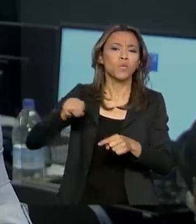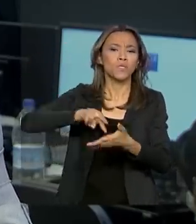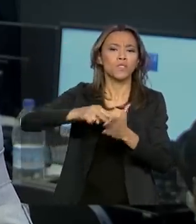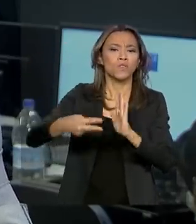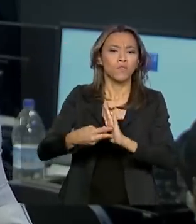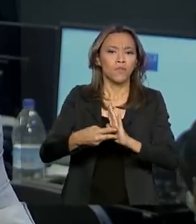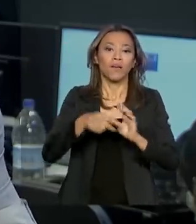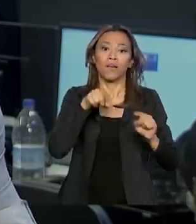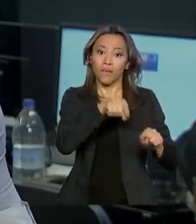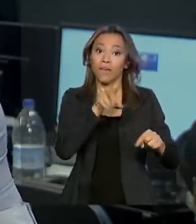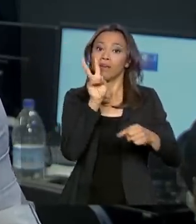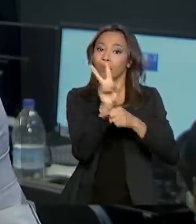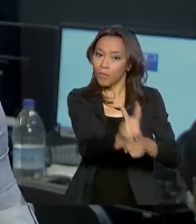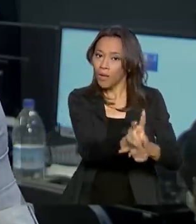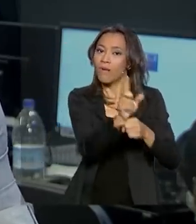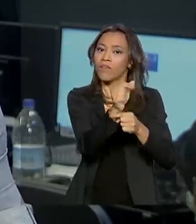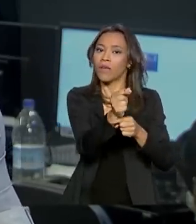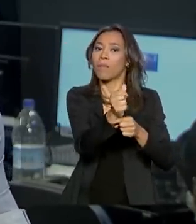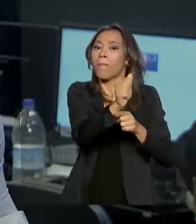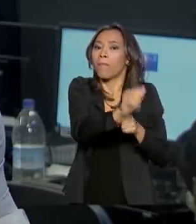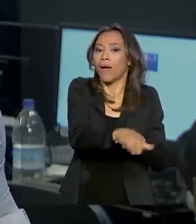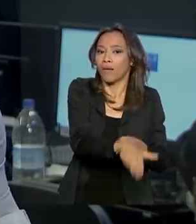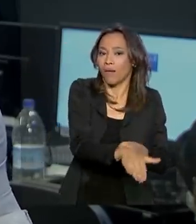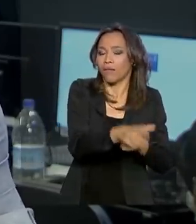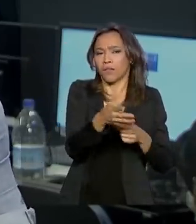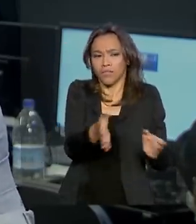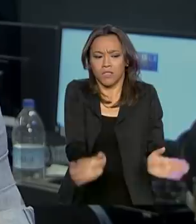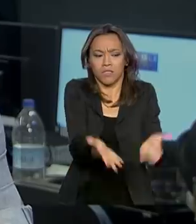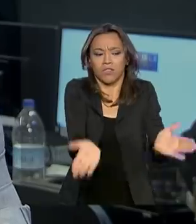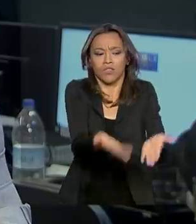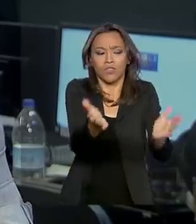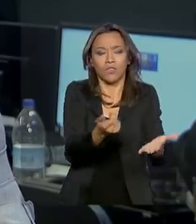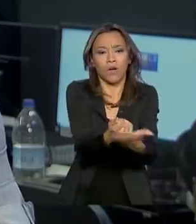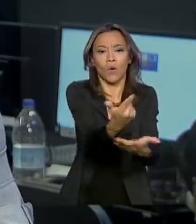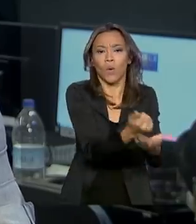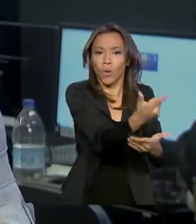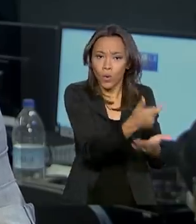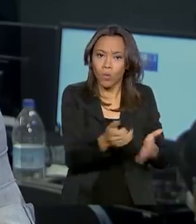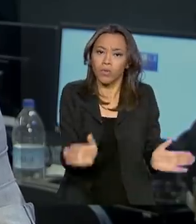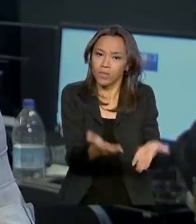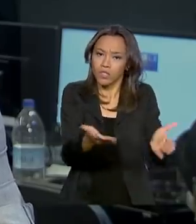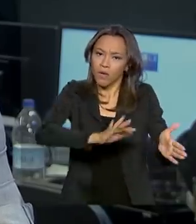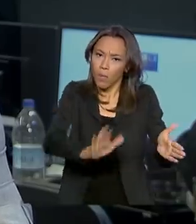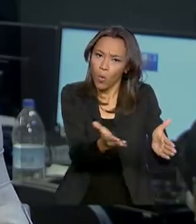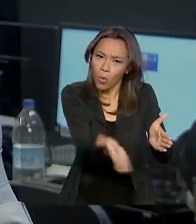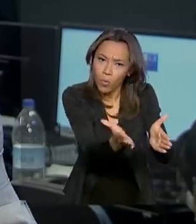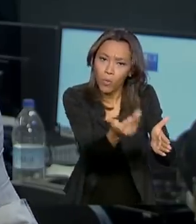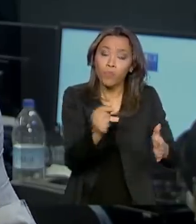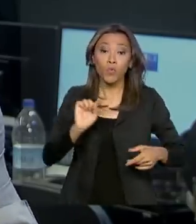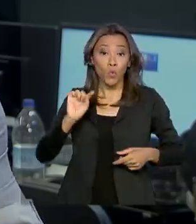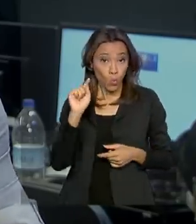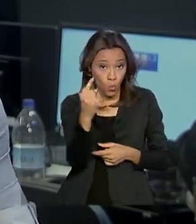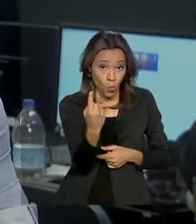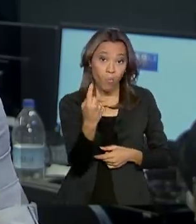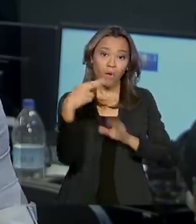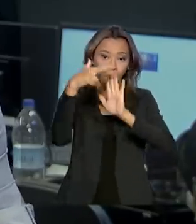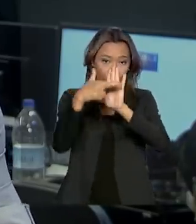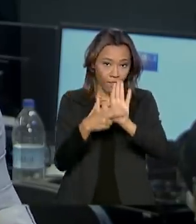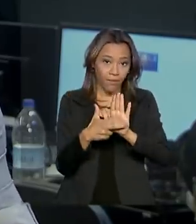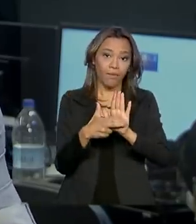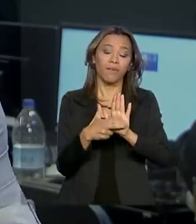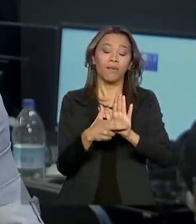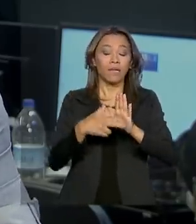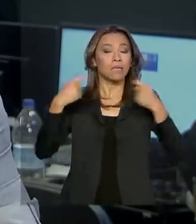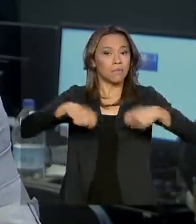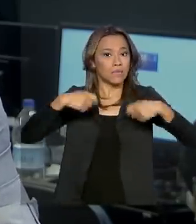crédito fique mais barato, com incentivo à produção e ao consumo. Um dos fatores que deve ser levado em conta pelo Banco